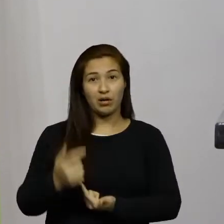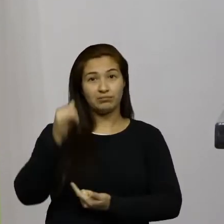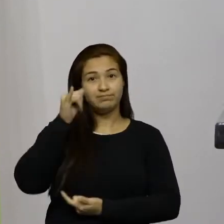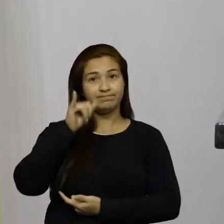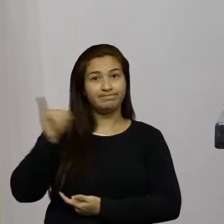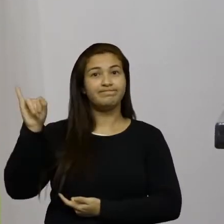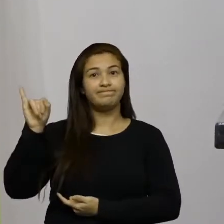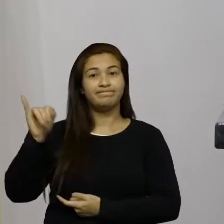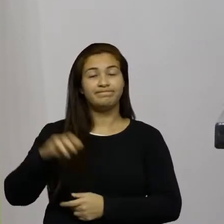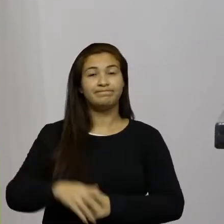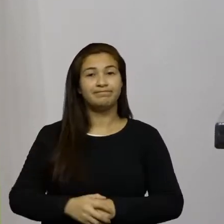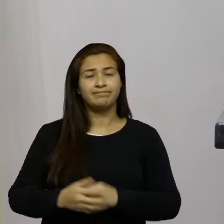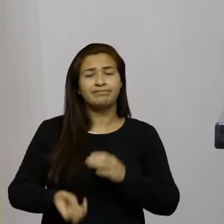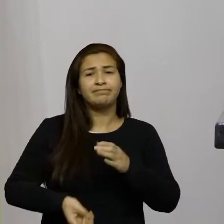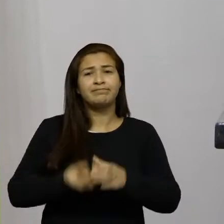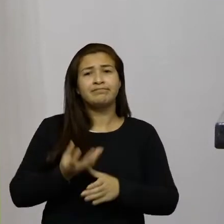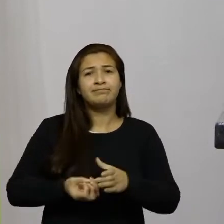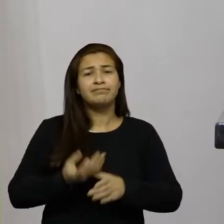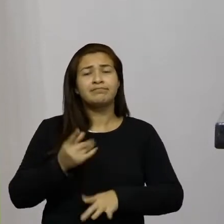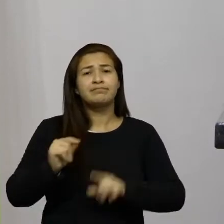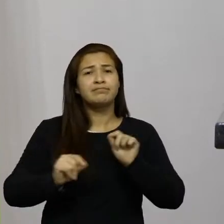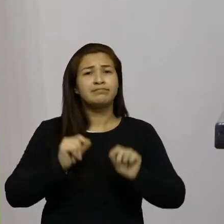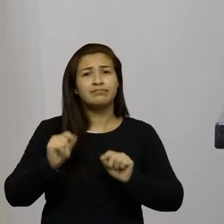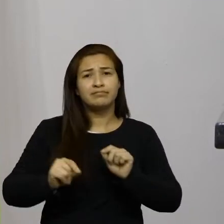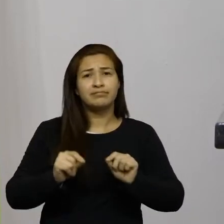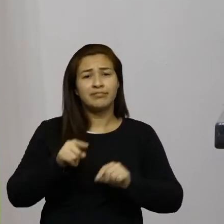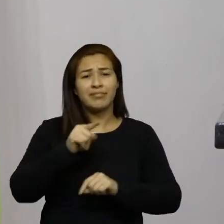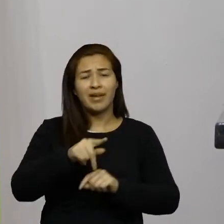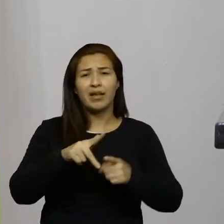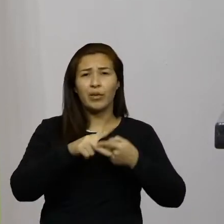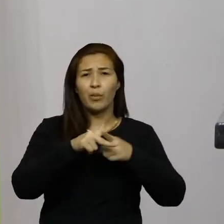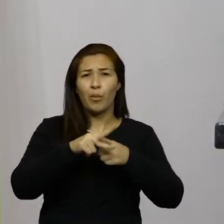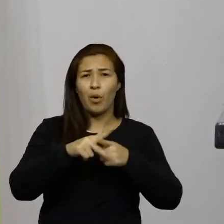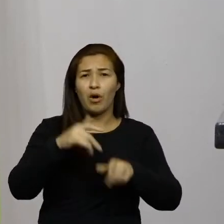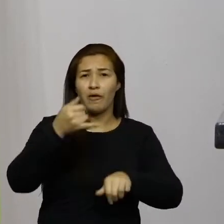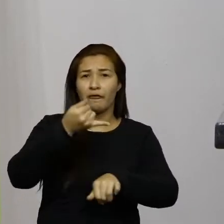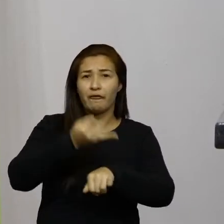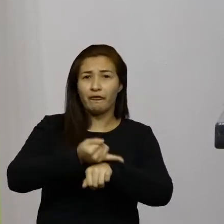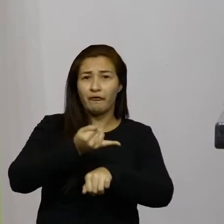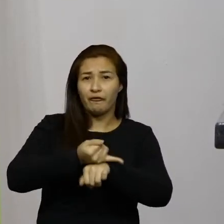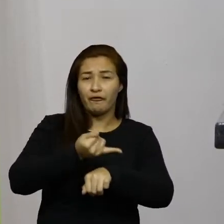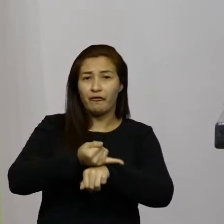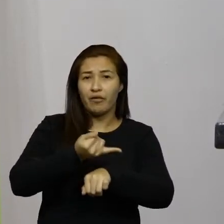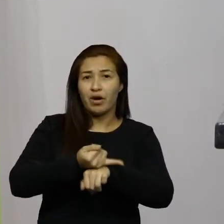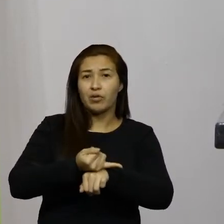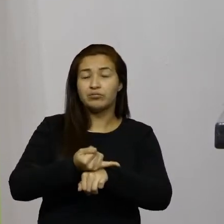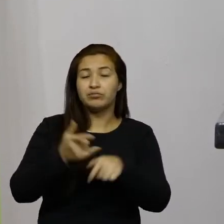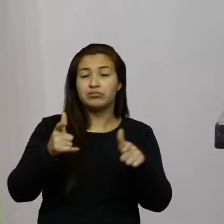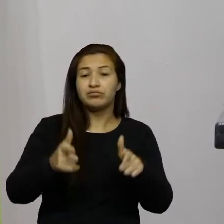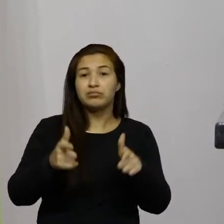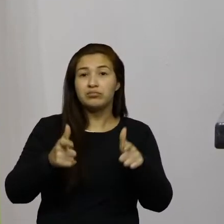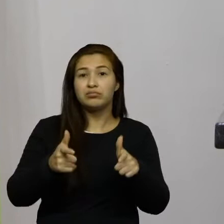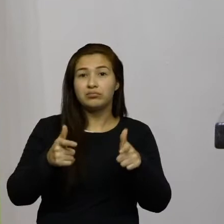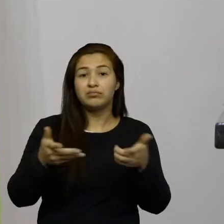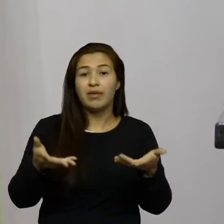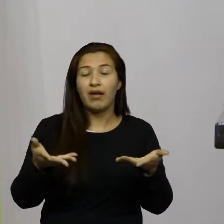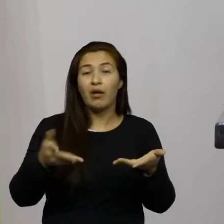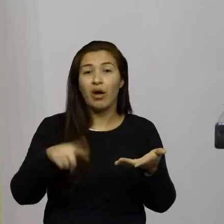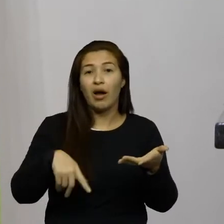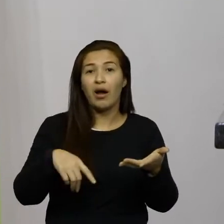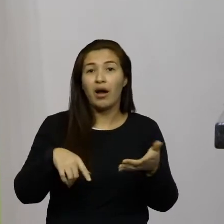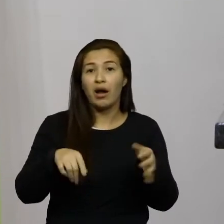que surgiu através de uma pequena ferraria na localidade que hoje é conhecida como linha espanhola